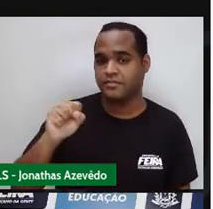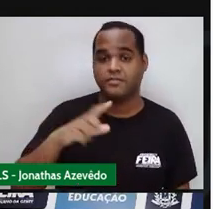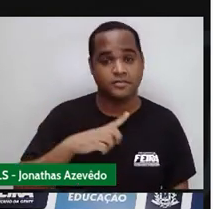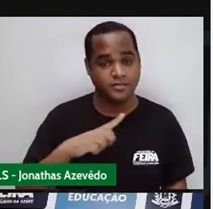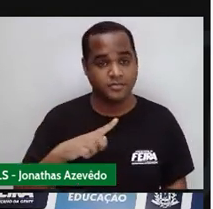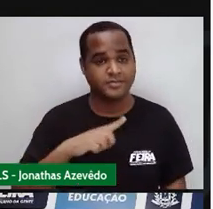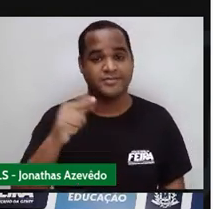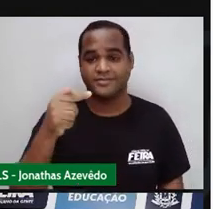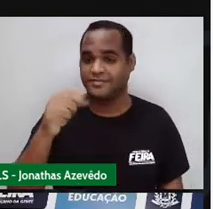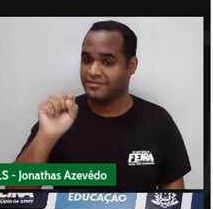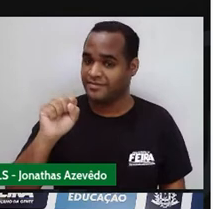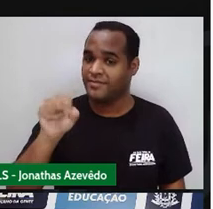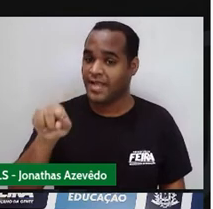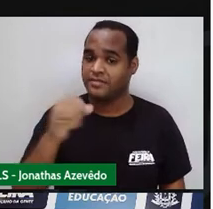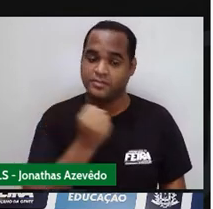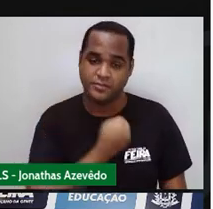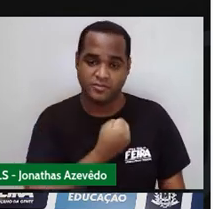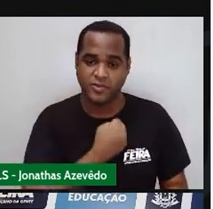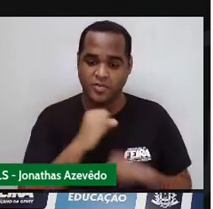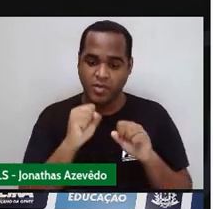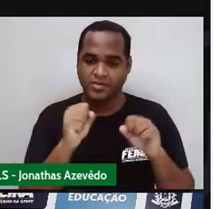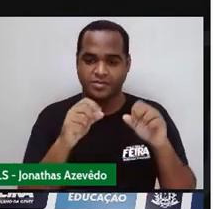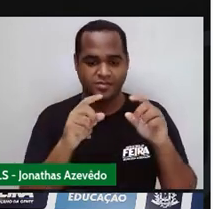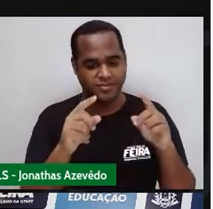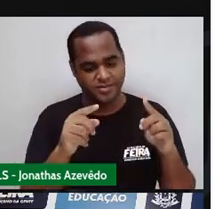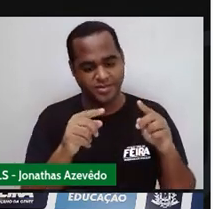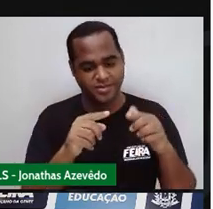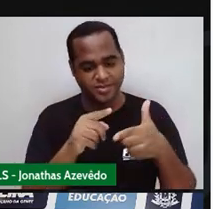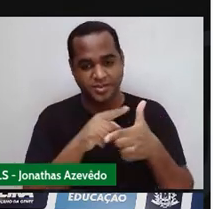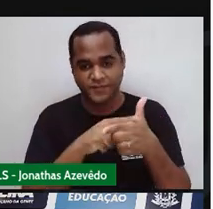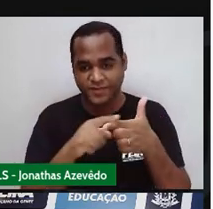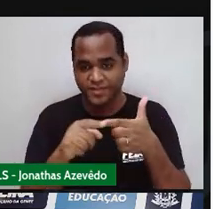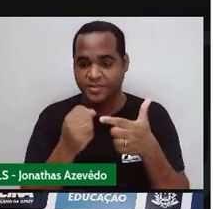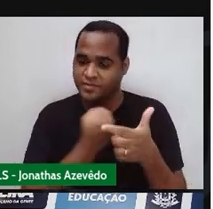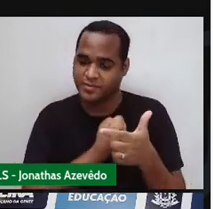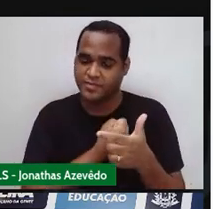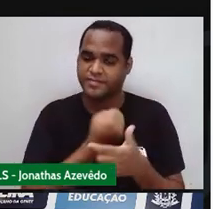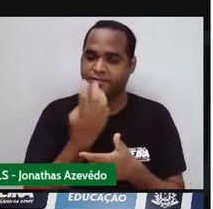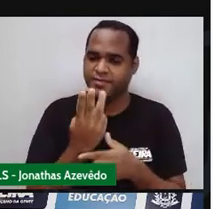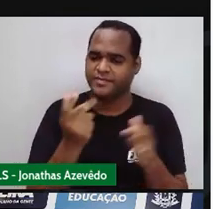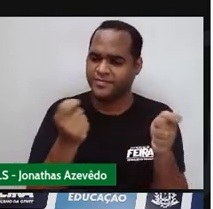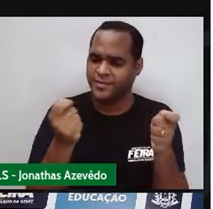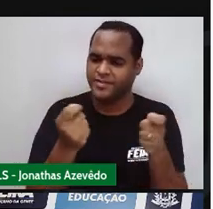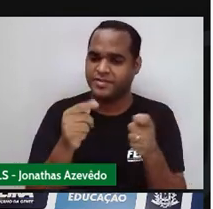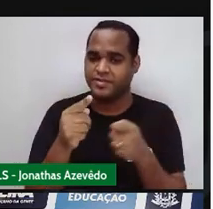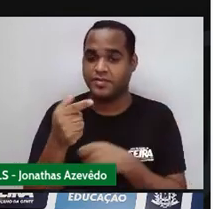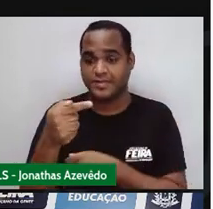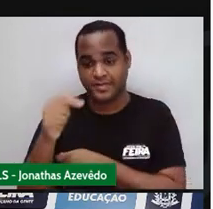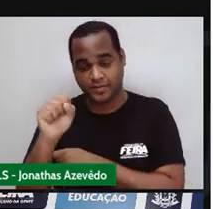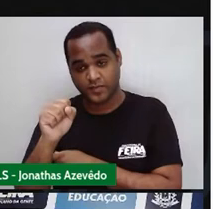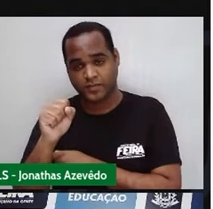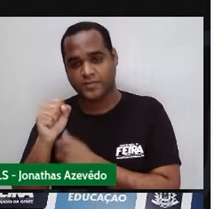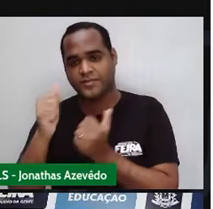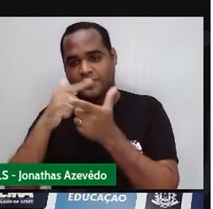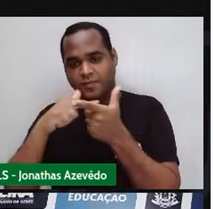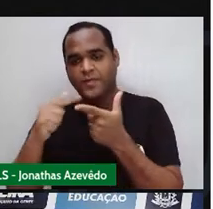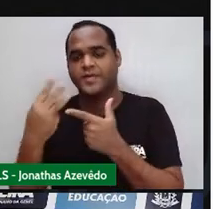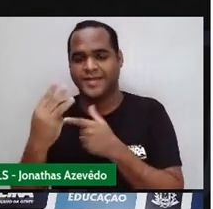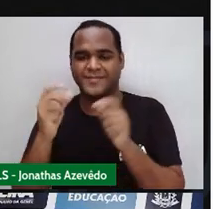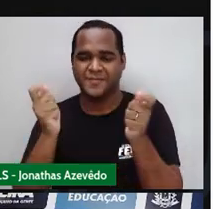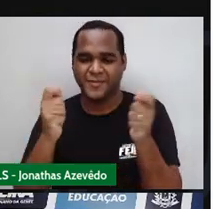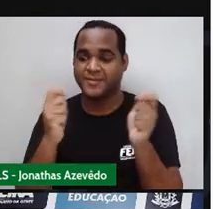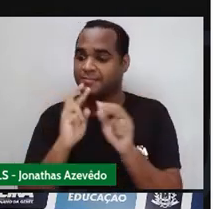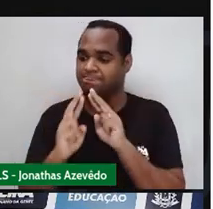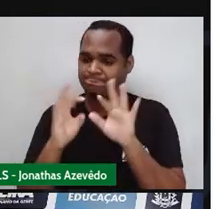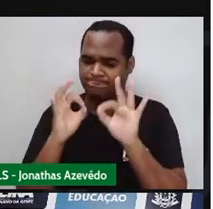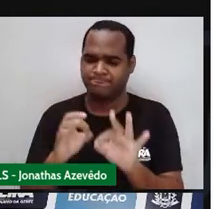78 78 78 um número divisível Por 3 Ou seja Se você divide O número 78 Por 3 Dá